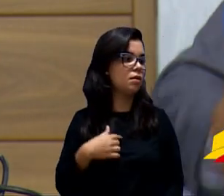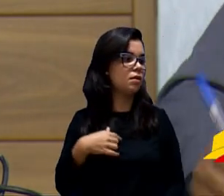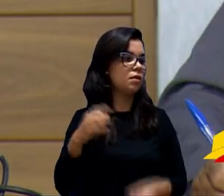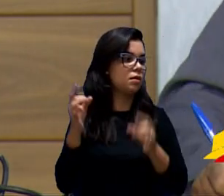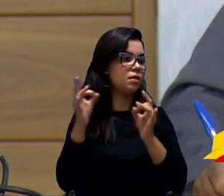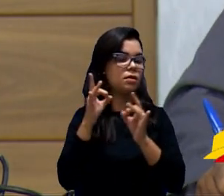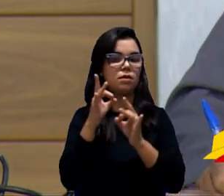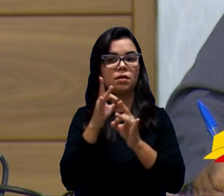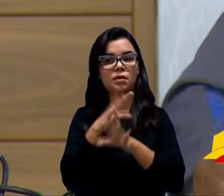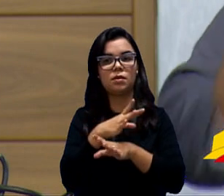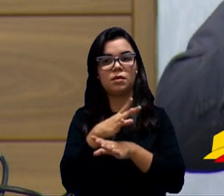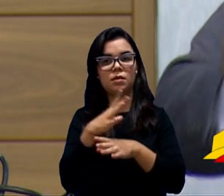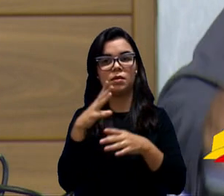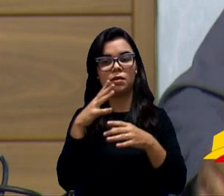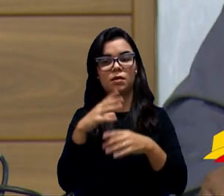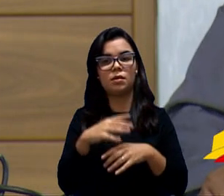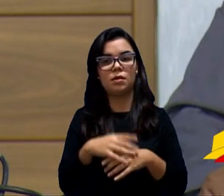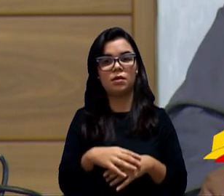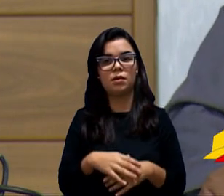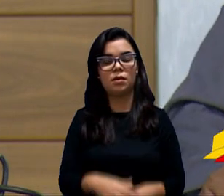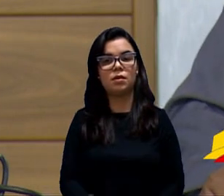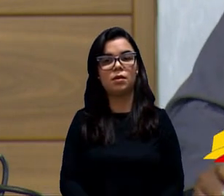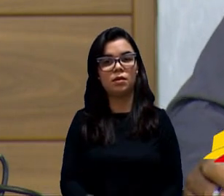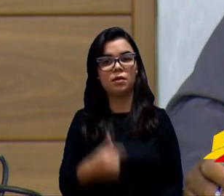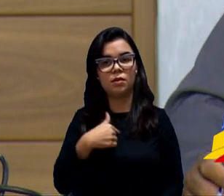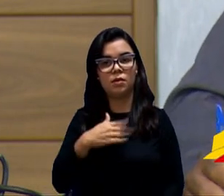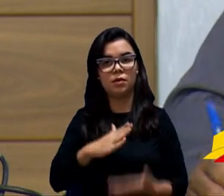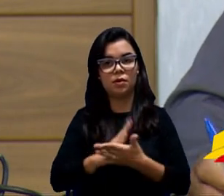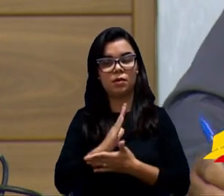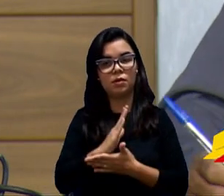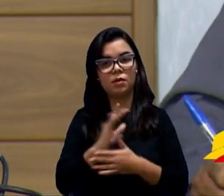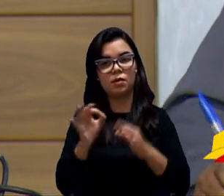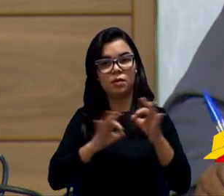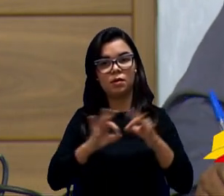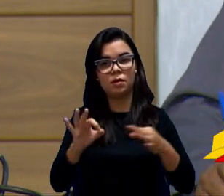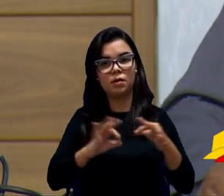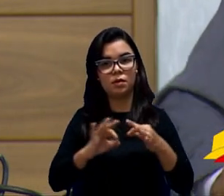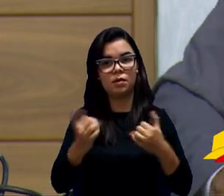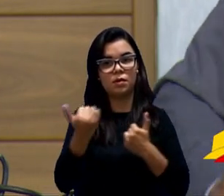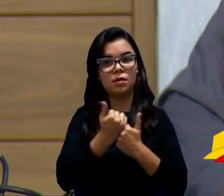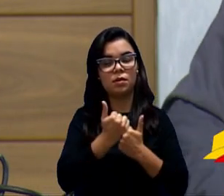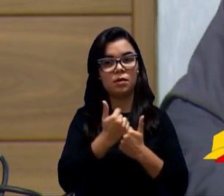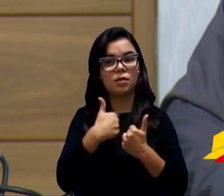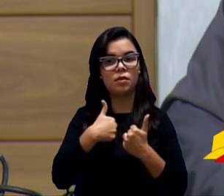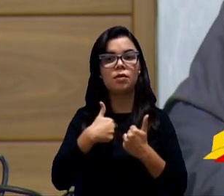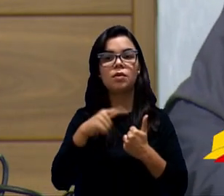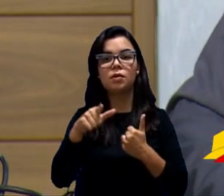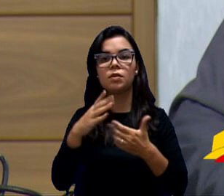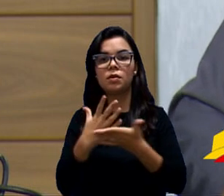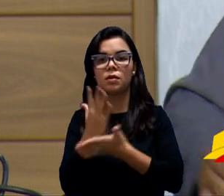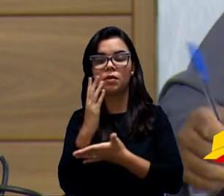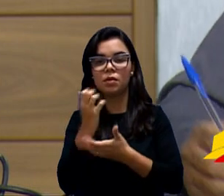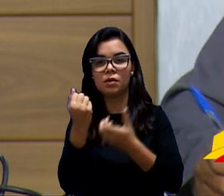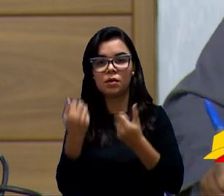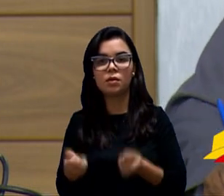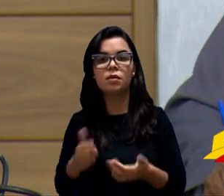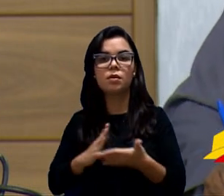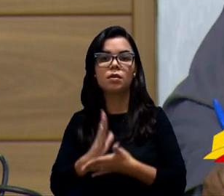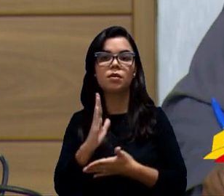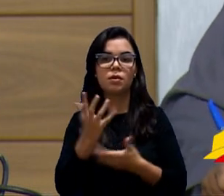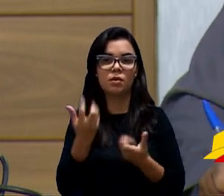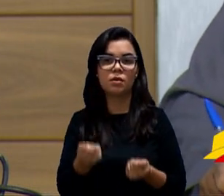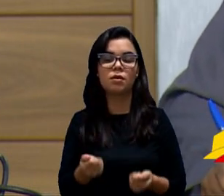a discussão, eu coloco em votação o projeto substitutivo. É, os vereadores que concordam, permanecem como estamos, contrário que não está aprovado.